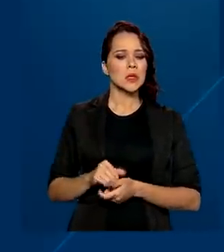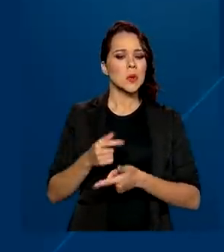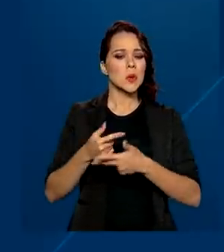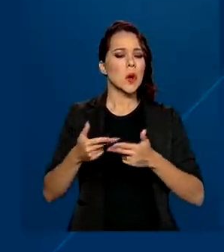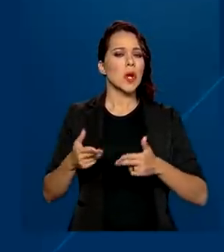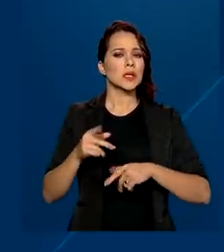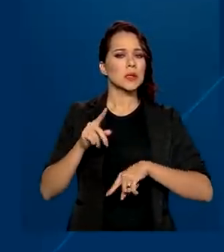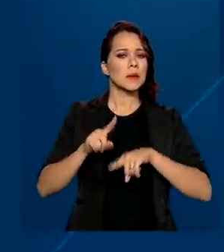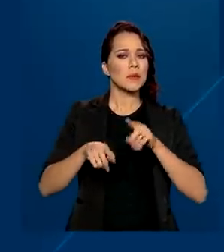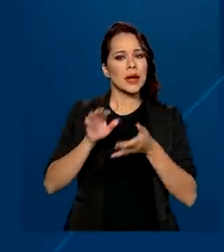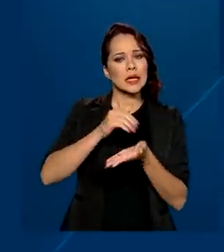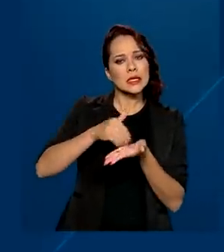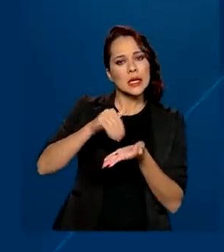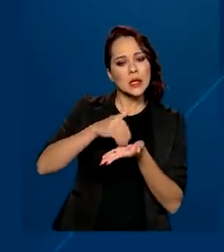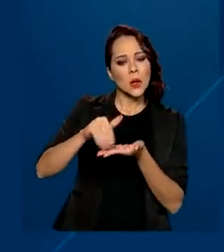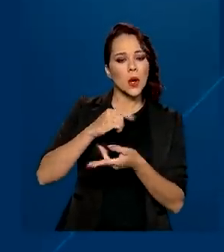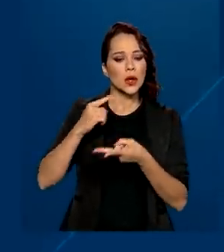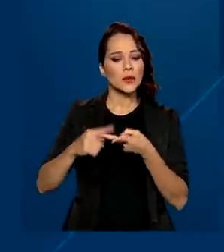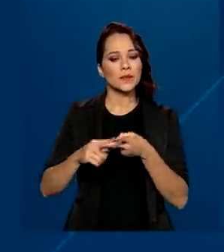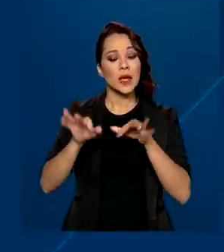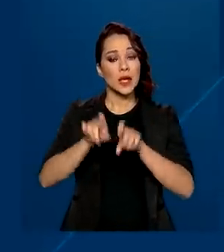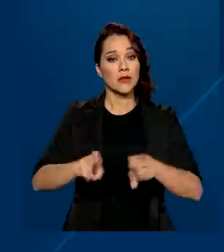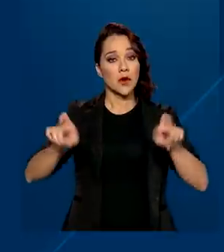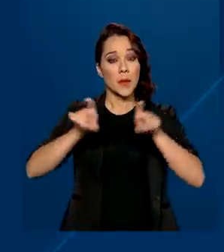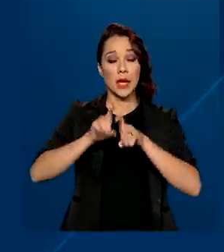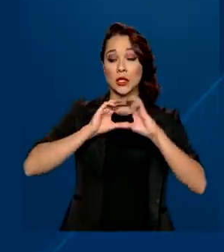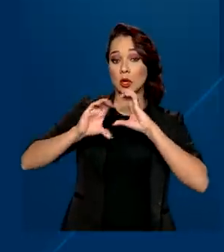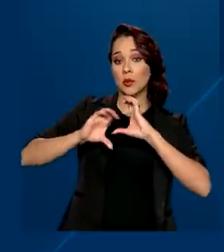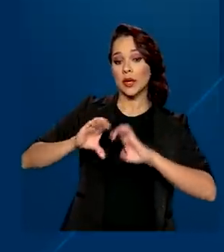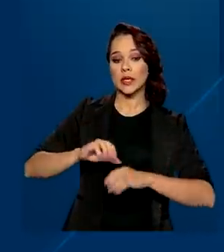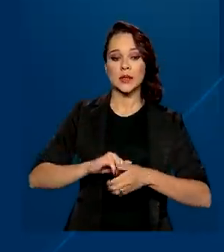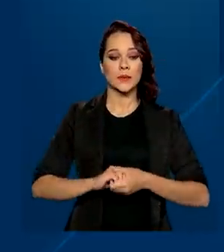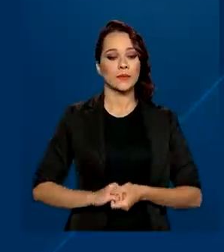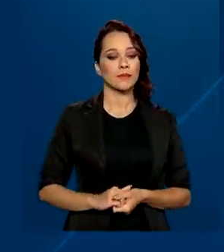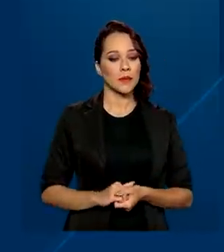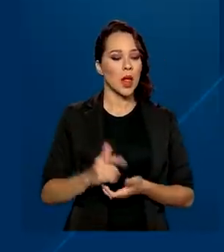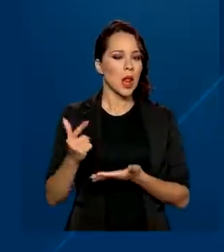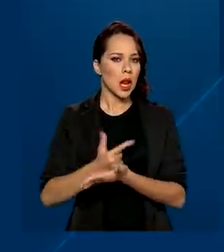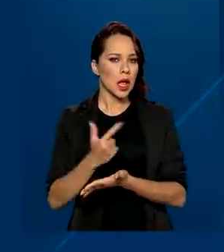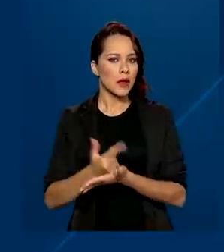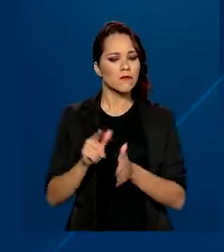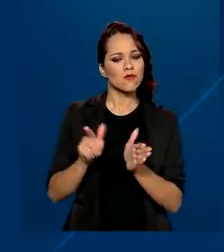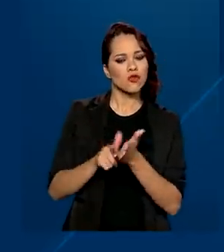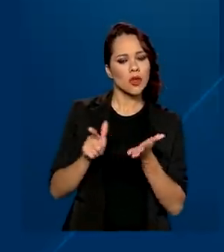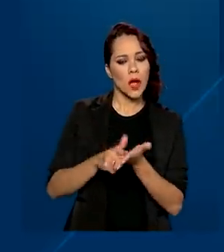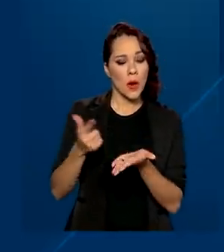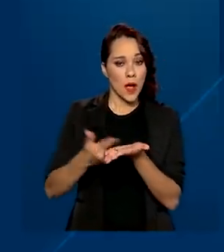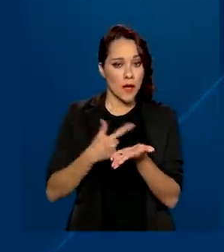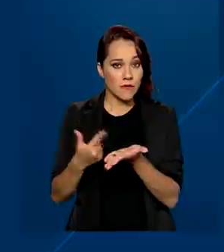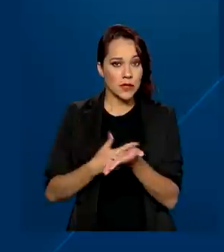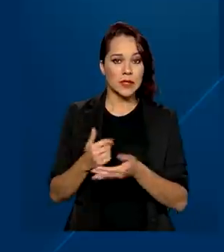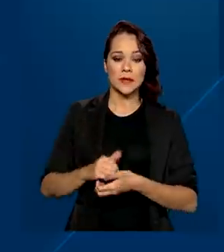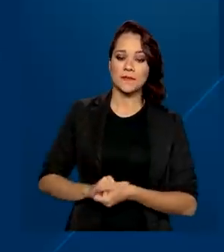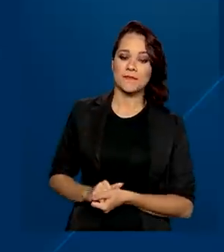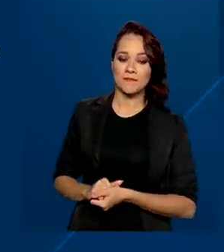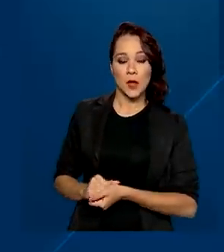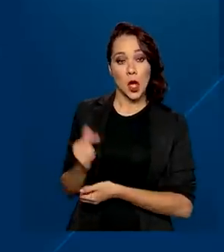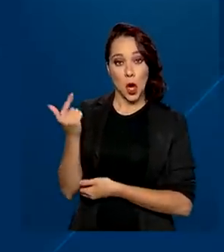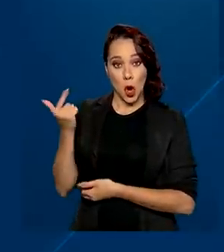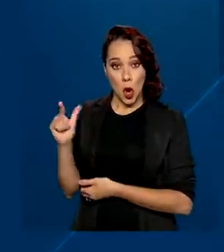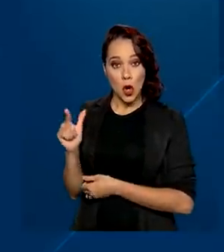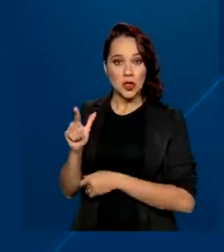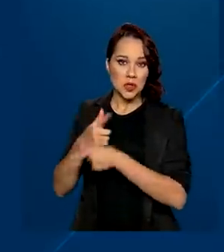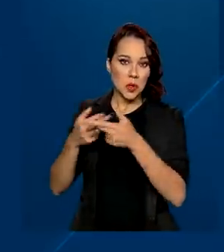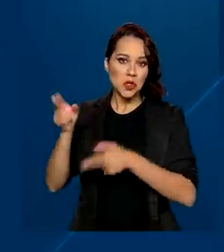e material para escritório, informática e comunicação, livros, jornais, revistas e papelaria, outros